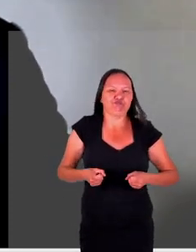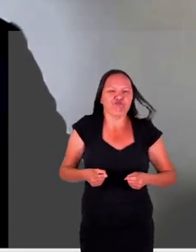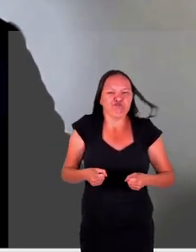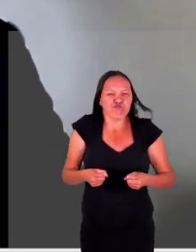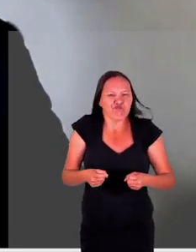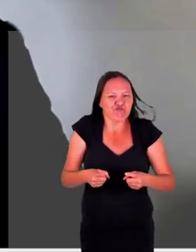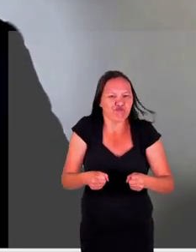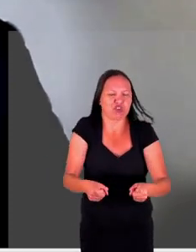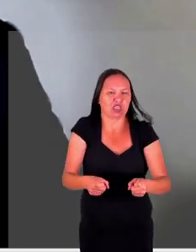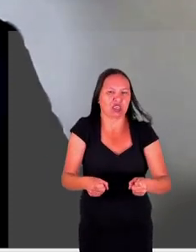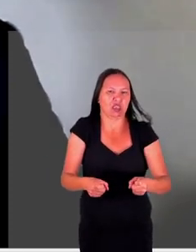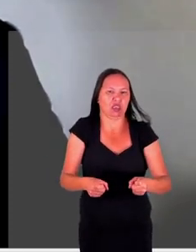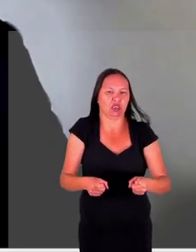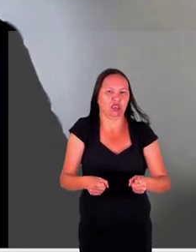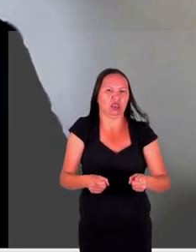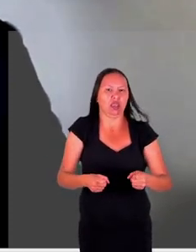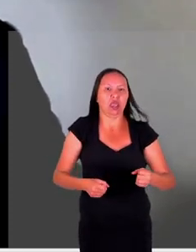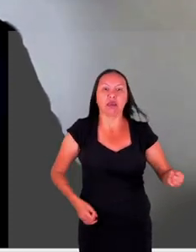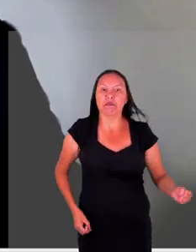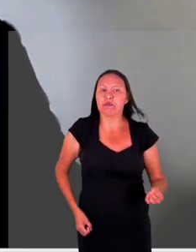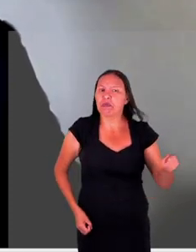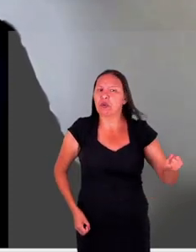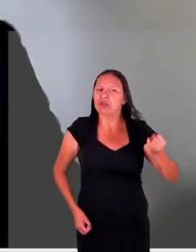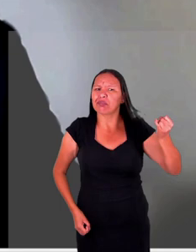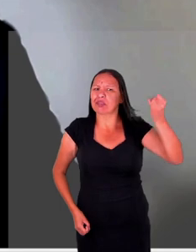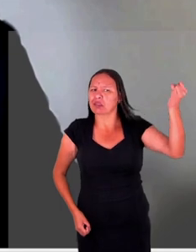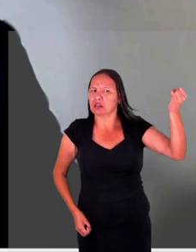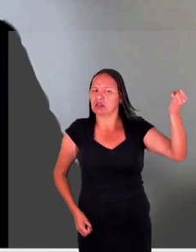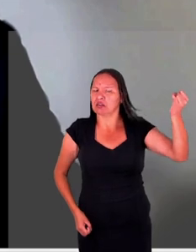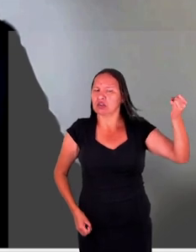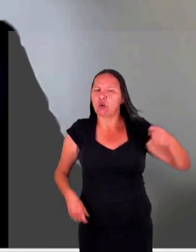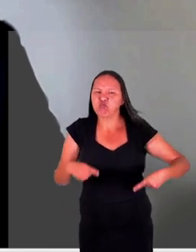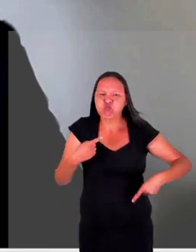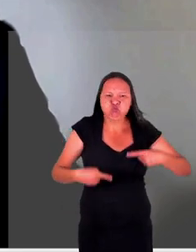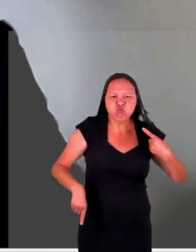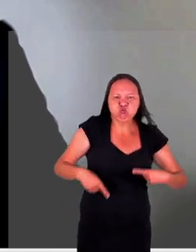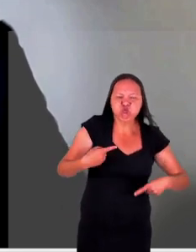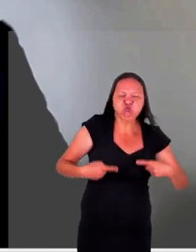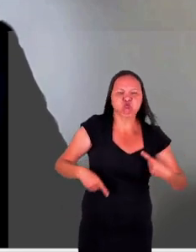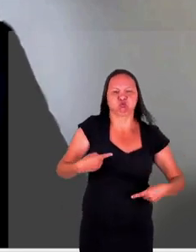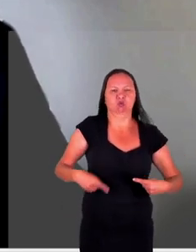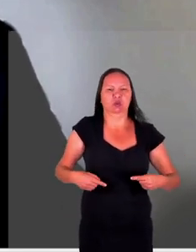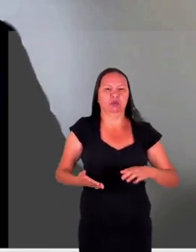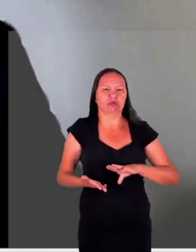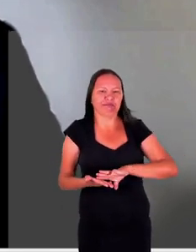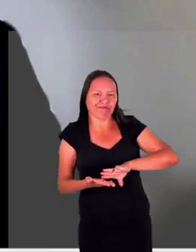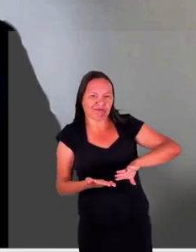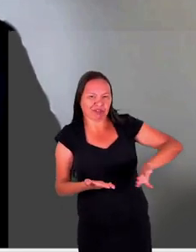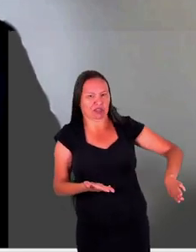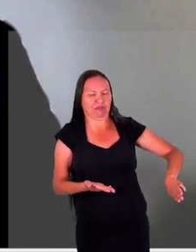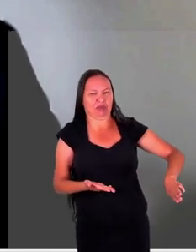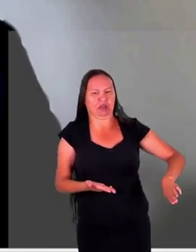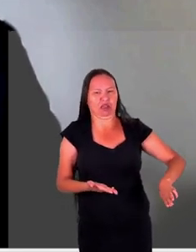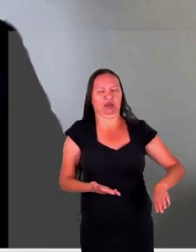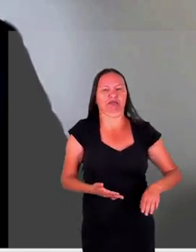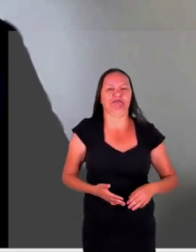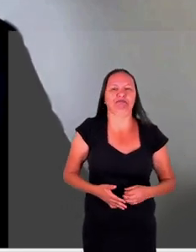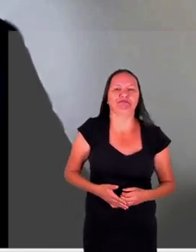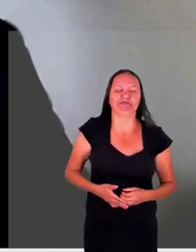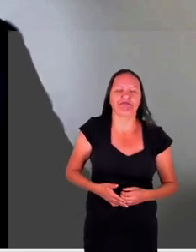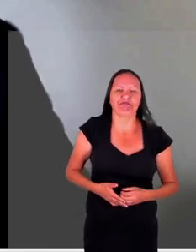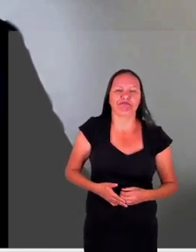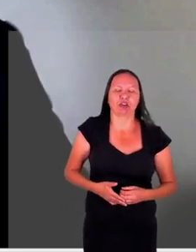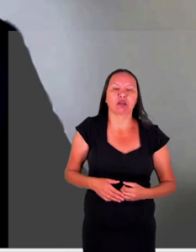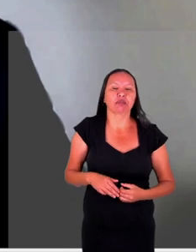importante destacar porque a gente tem que brigar aqui praticamente com um aspecto negativo da nossa